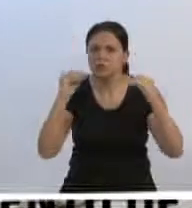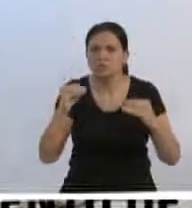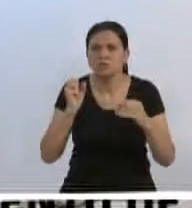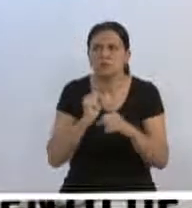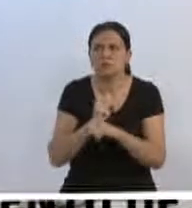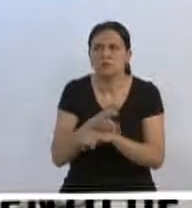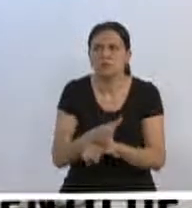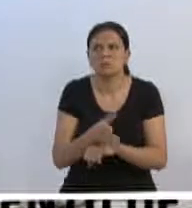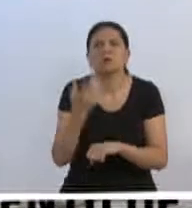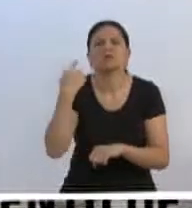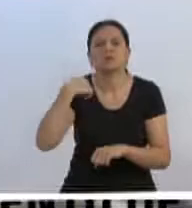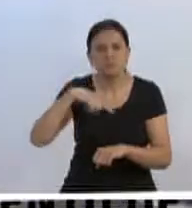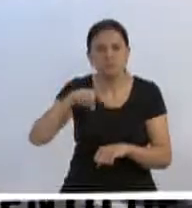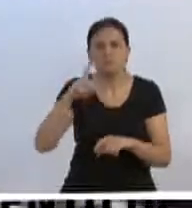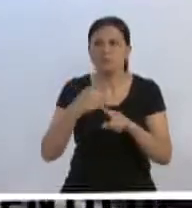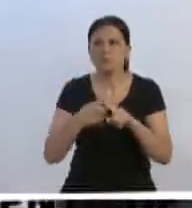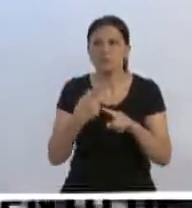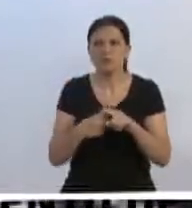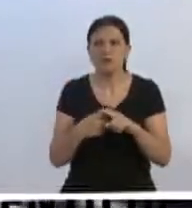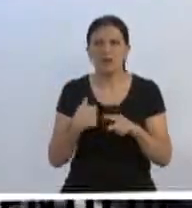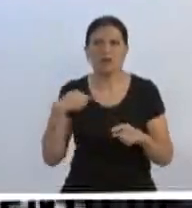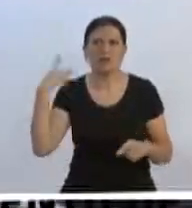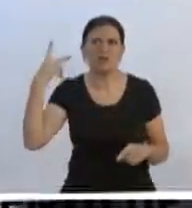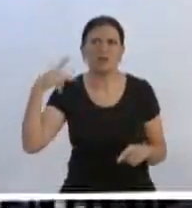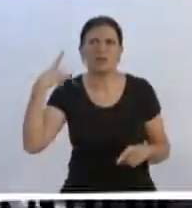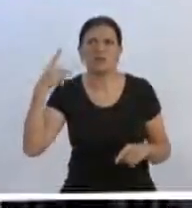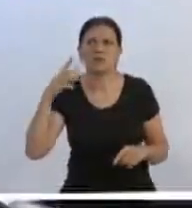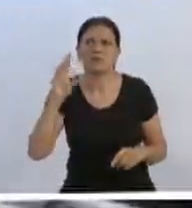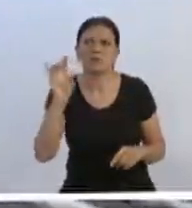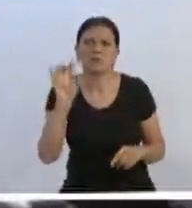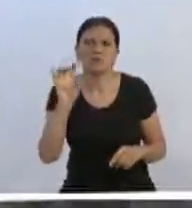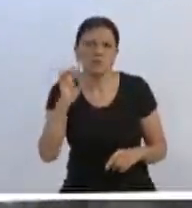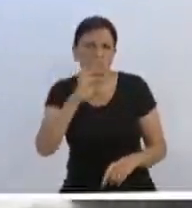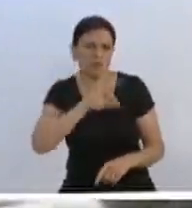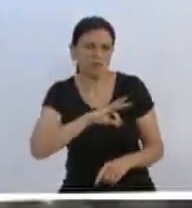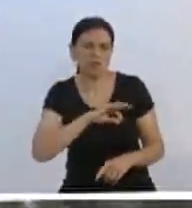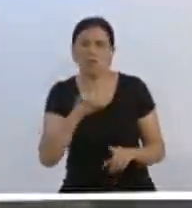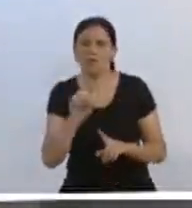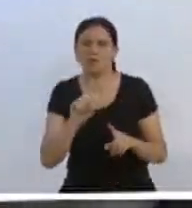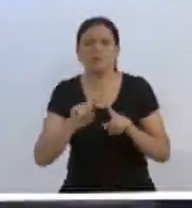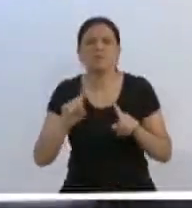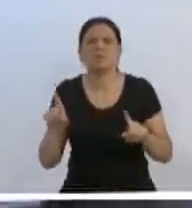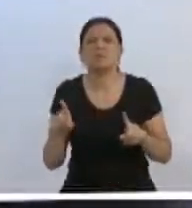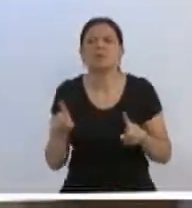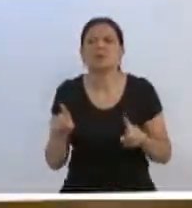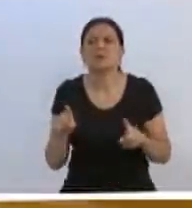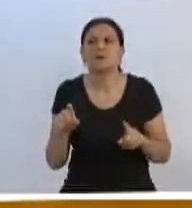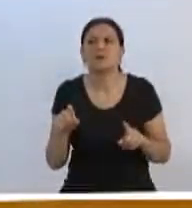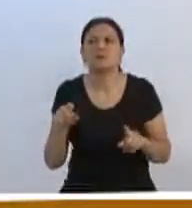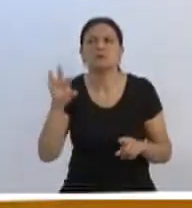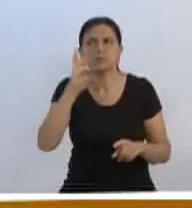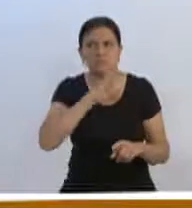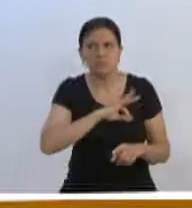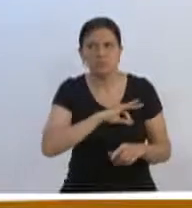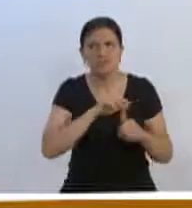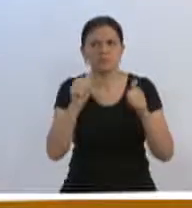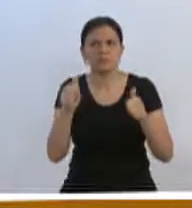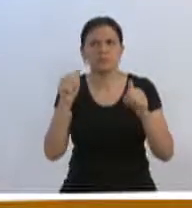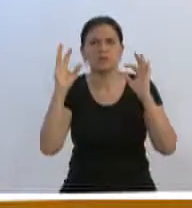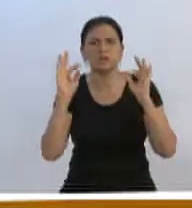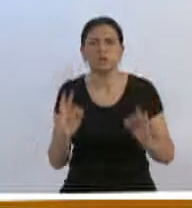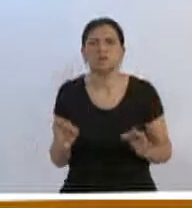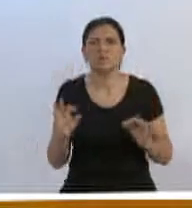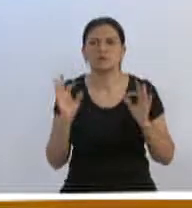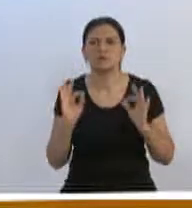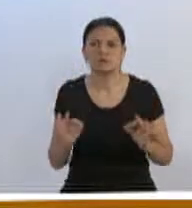preciso, lá eu estava, porque não sou vereador apenas pelo que recebo em salário e busco fazer justo, por sinal, a cada centavo. Mas tenho isso como missão que me